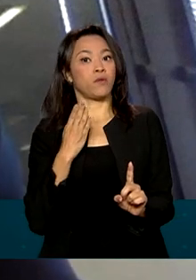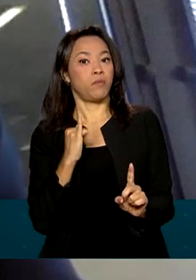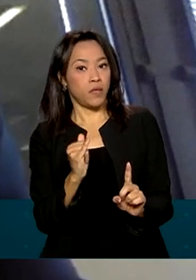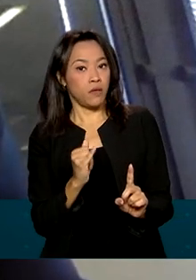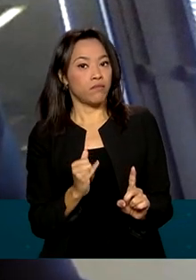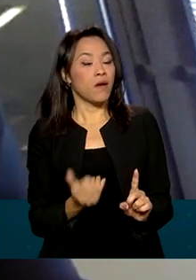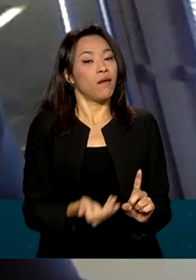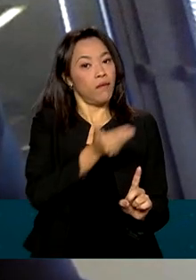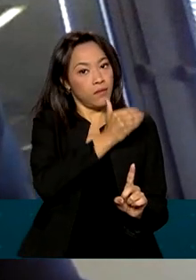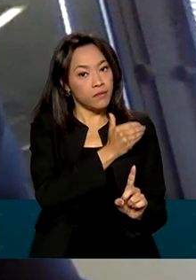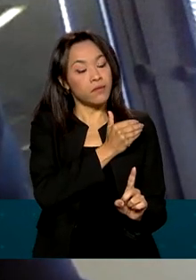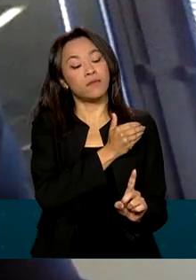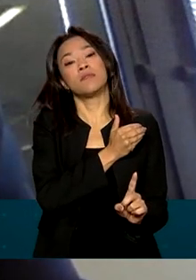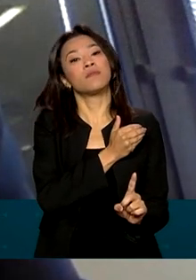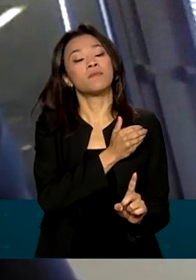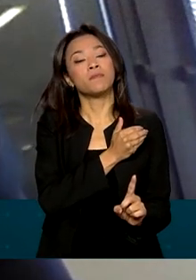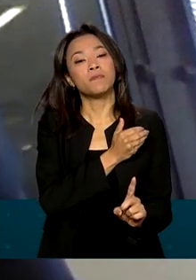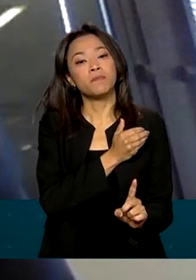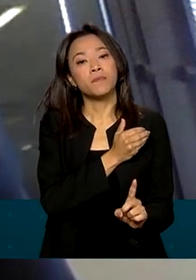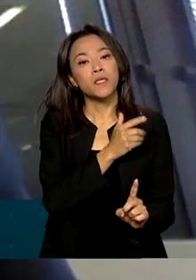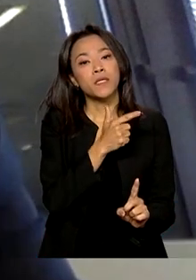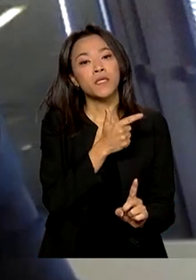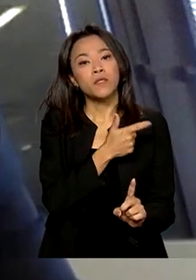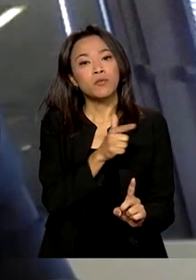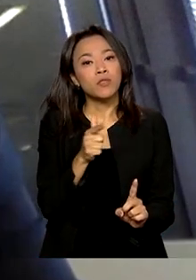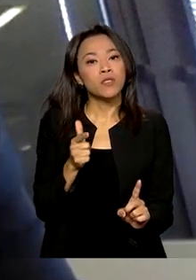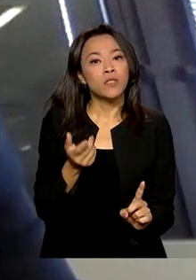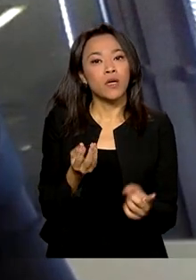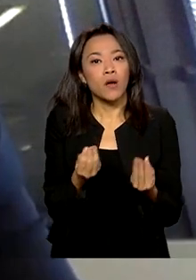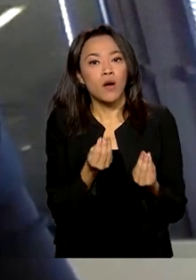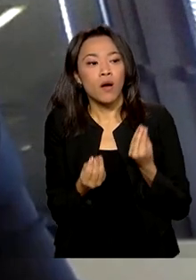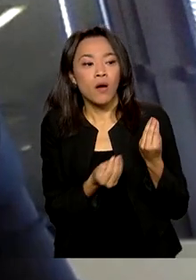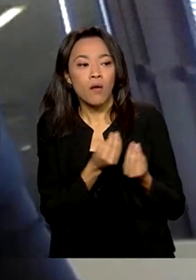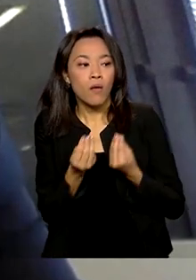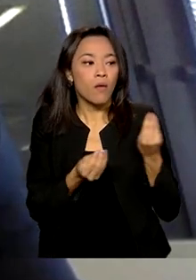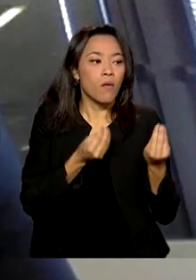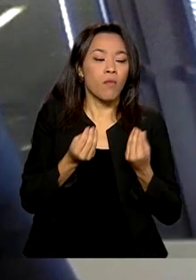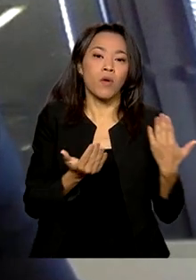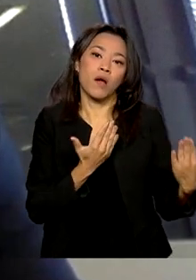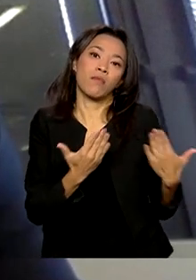tinha na base de comparação de março de 21. valor arruinadores. Obrigado.